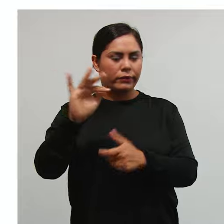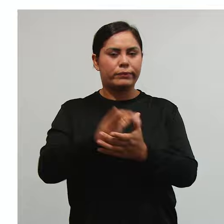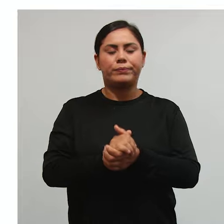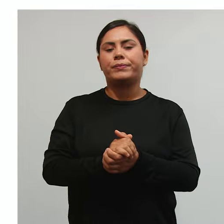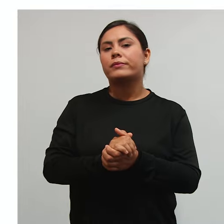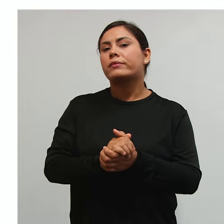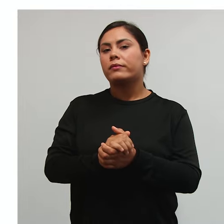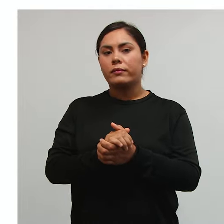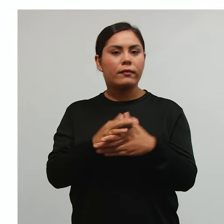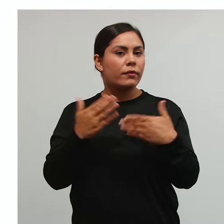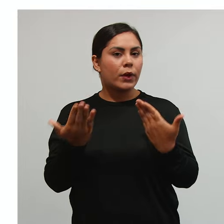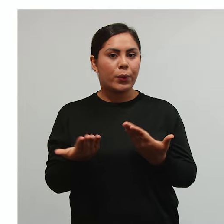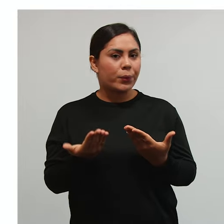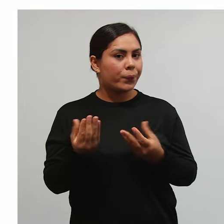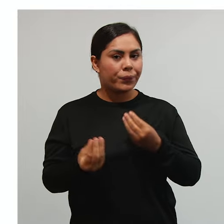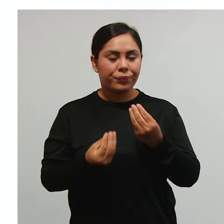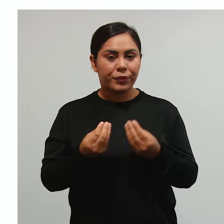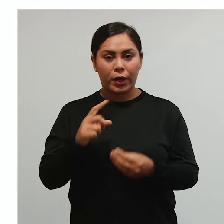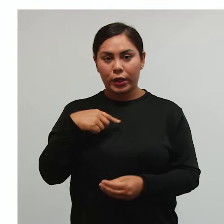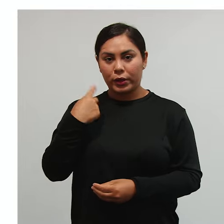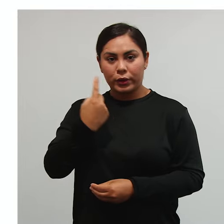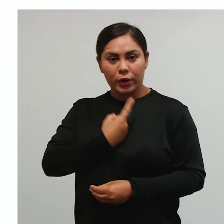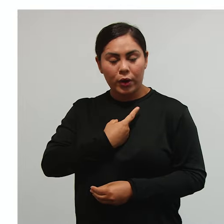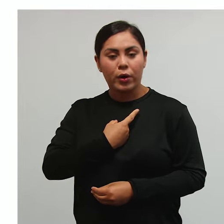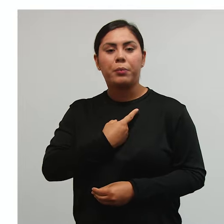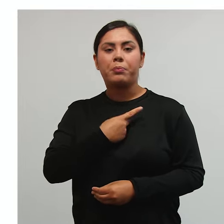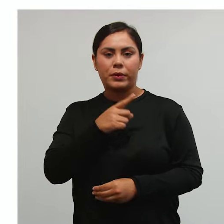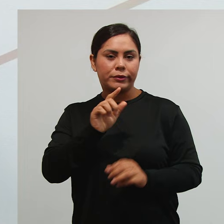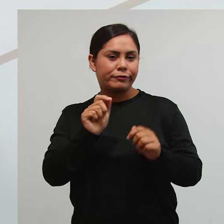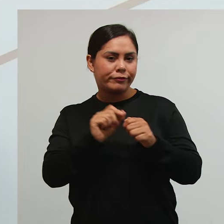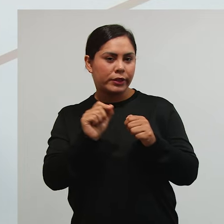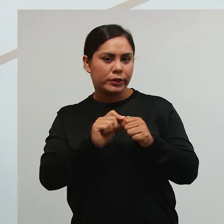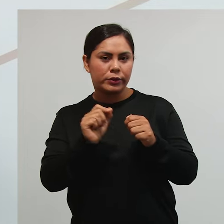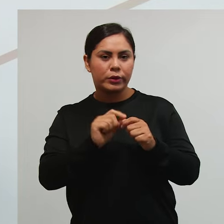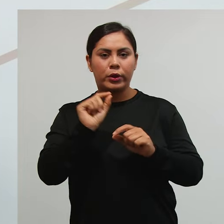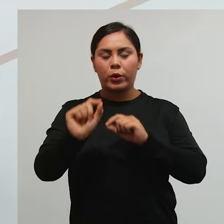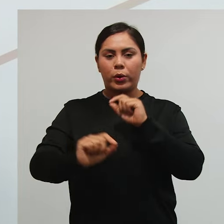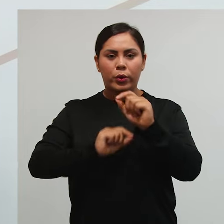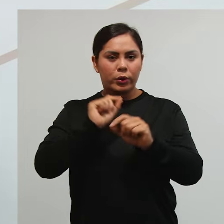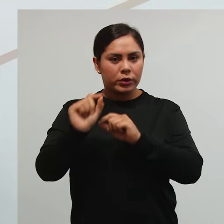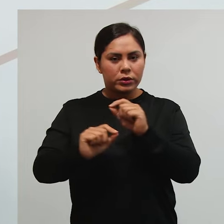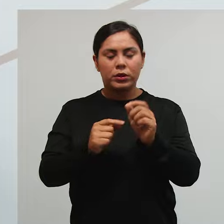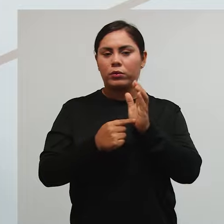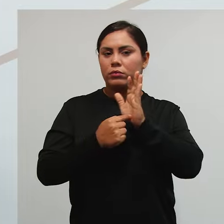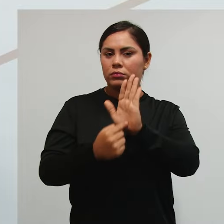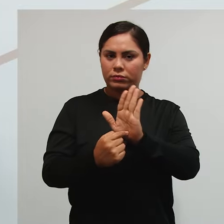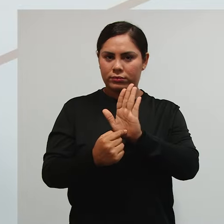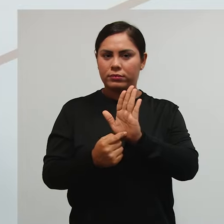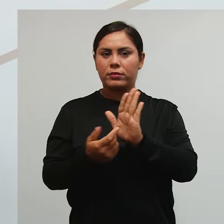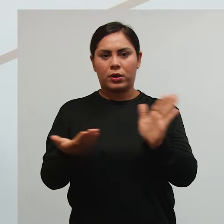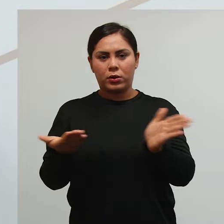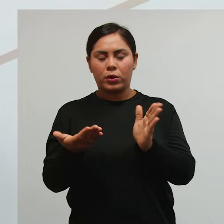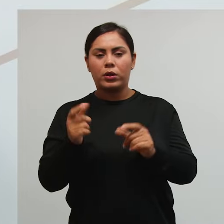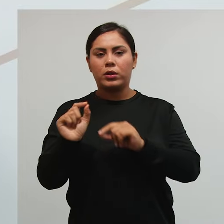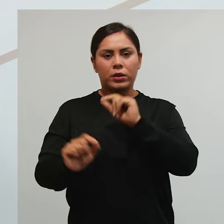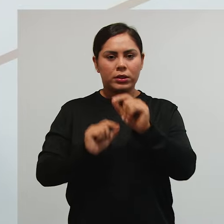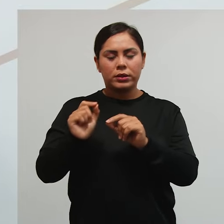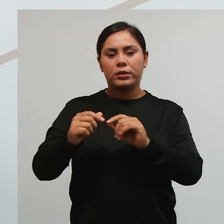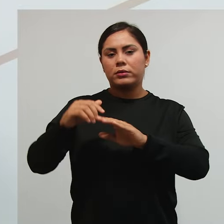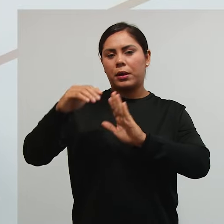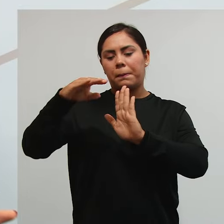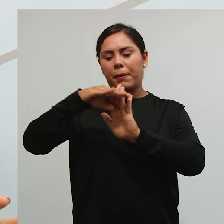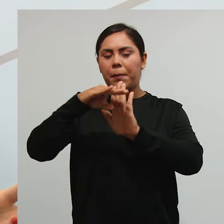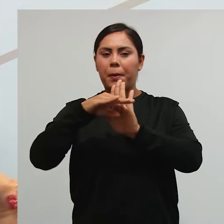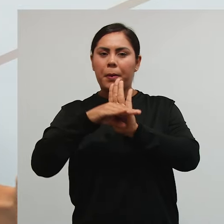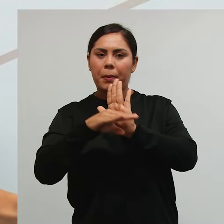E aí, gente, nós fizemos uma apresentação das espécies